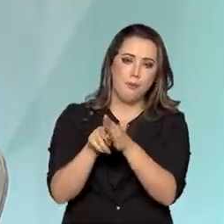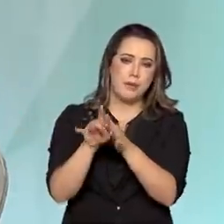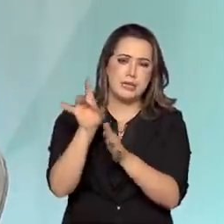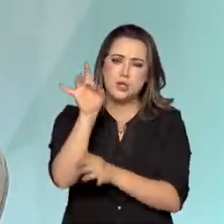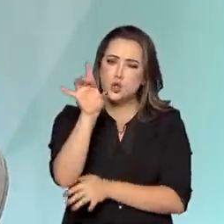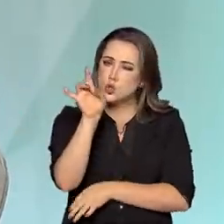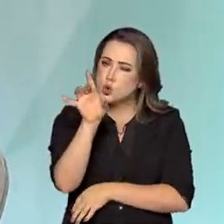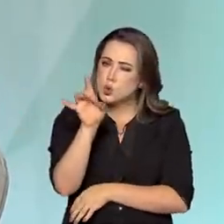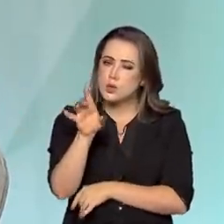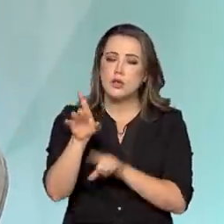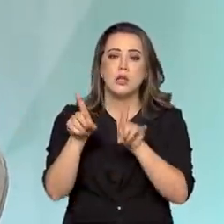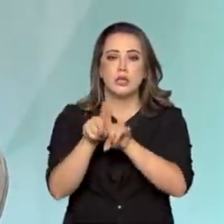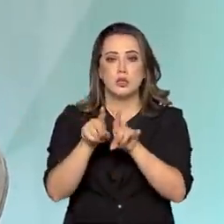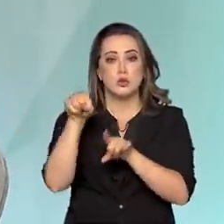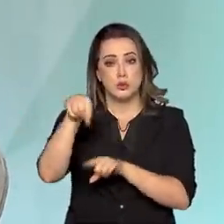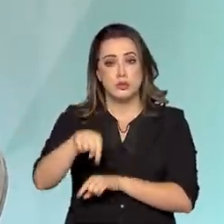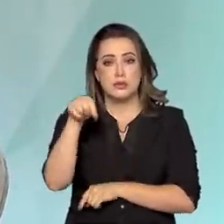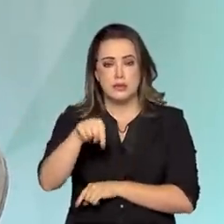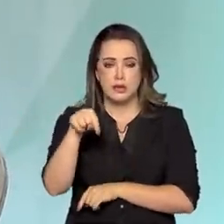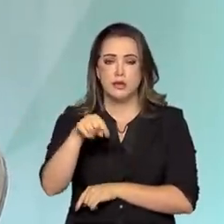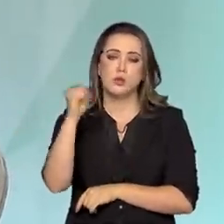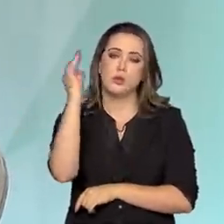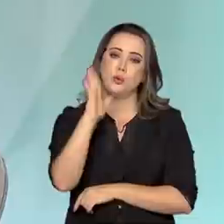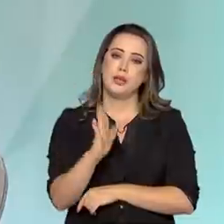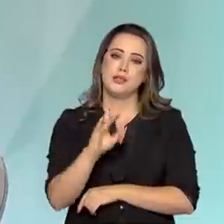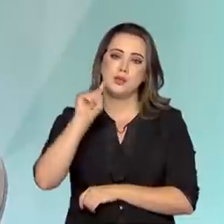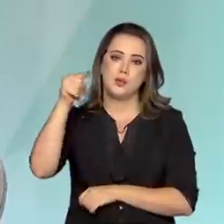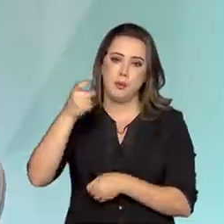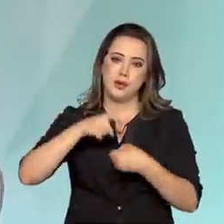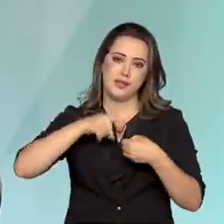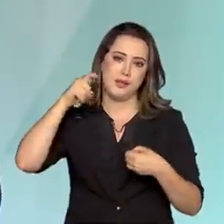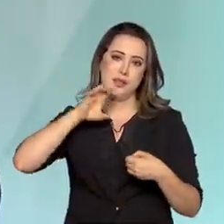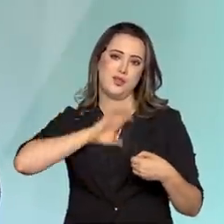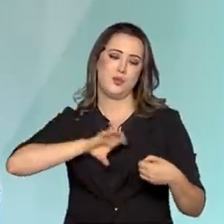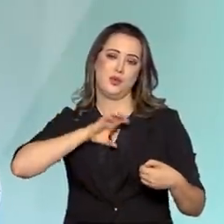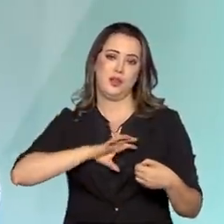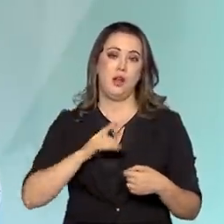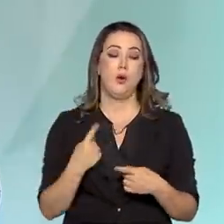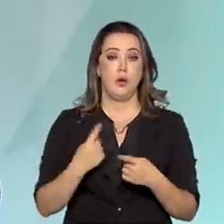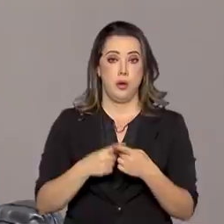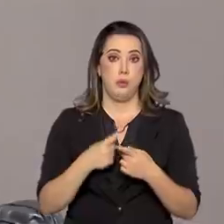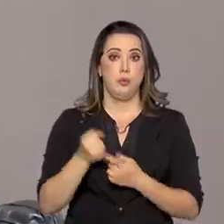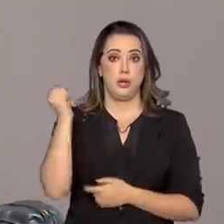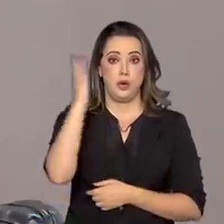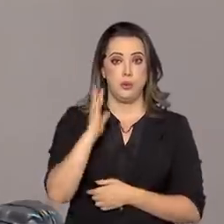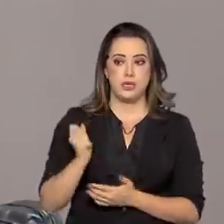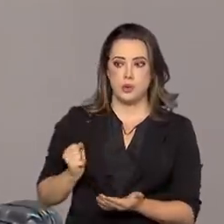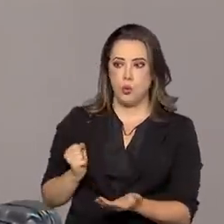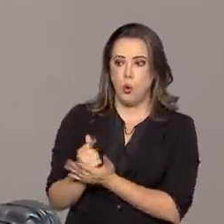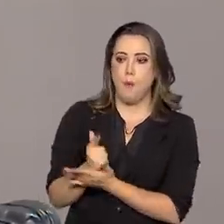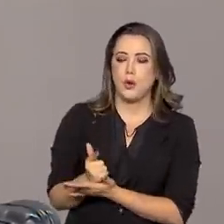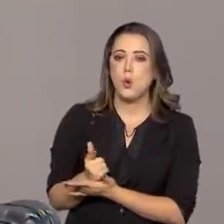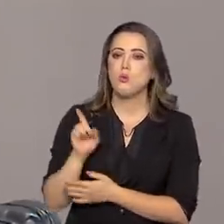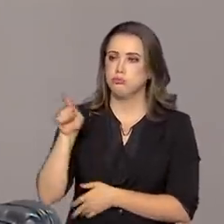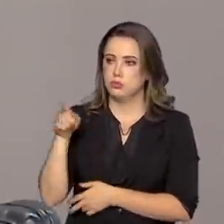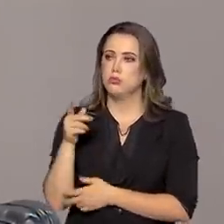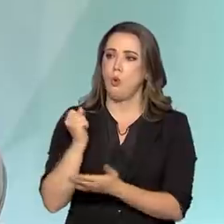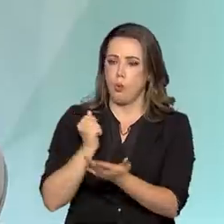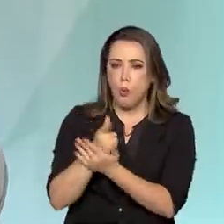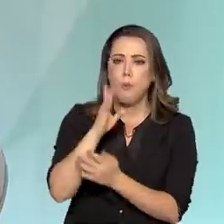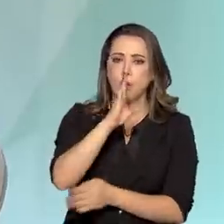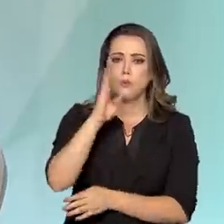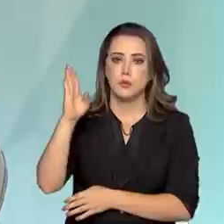Brasil e não do Reino Unido. Ela se torna a Biblioteca do Brasil com a independência, porque houve uma compra. Uma compra, um valor exorbitante, considerada